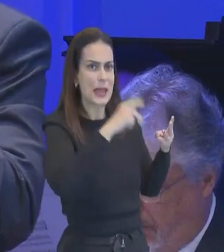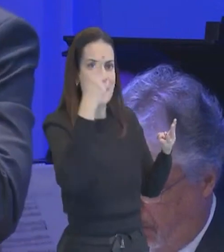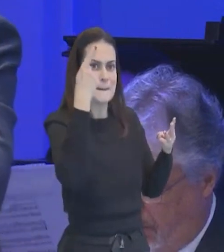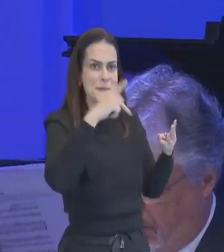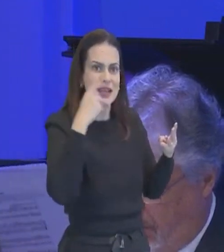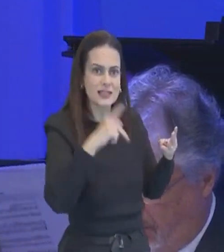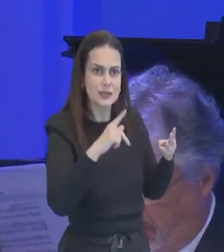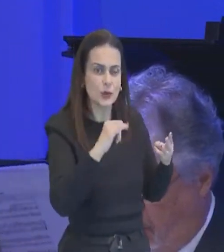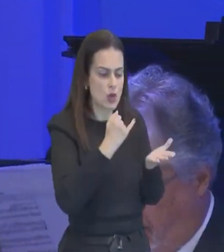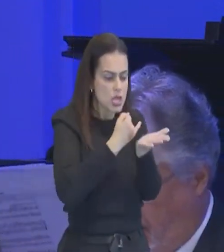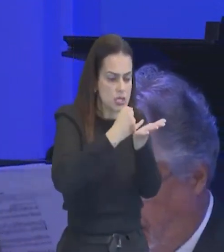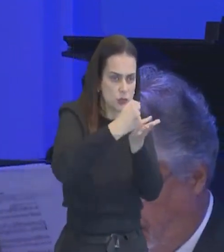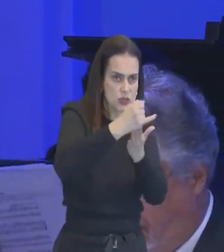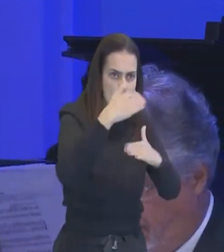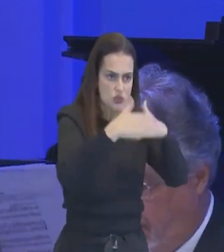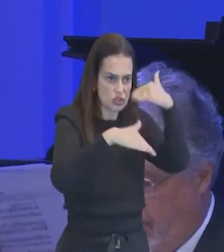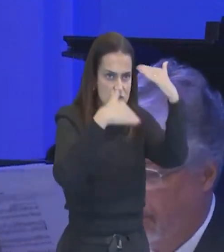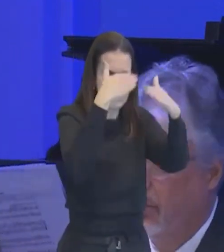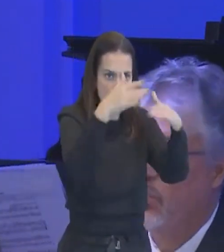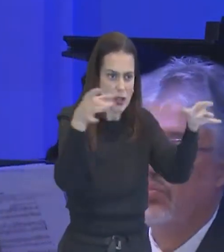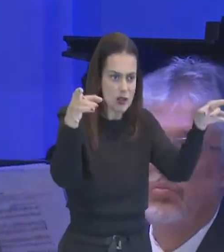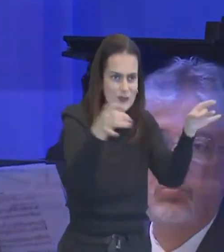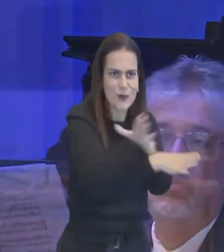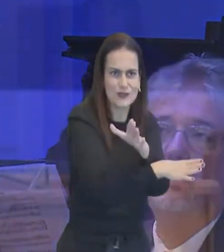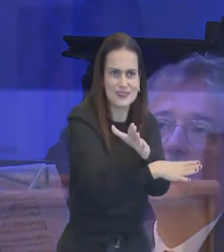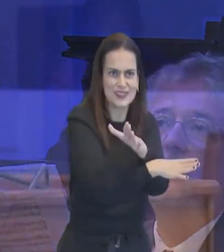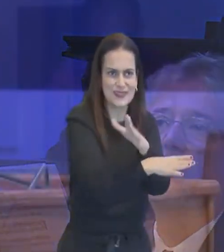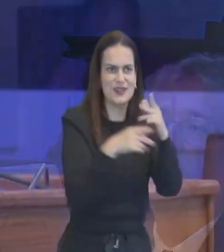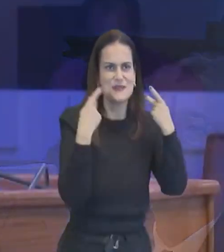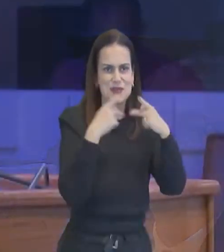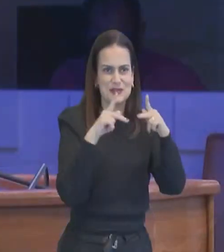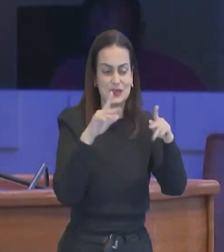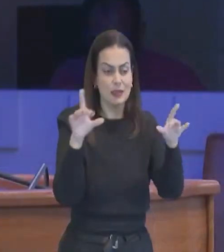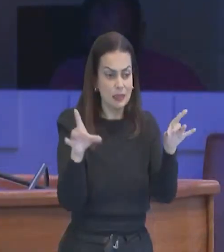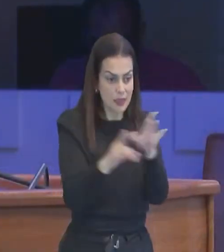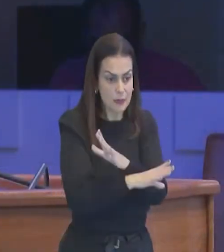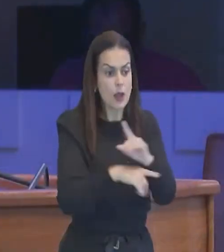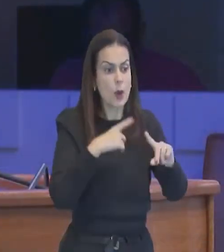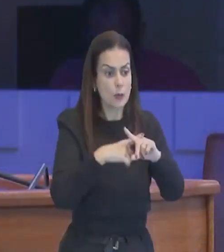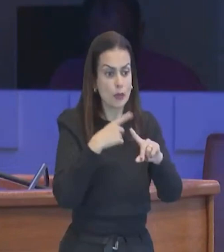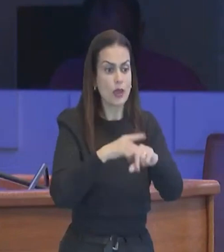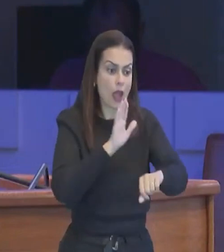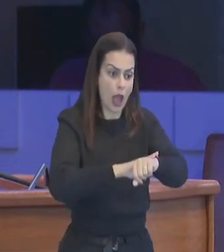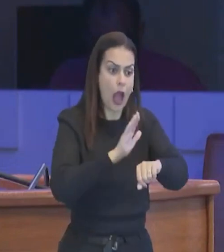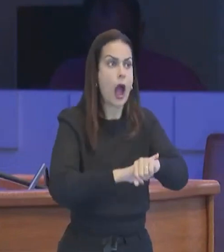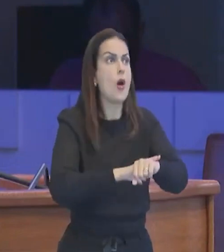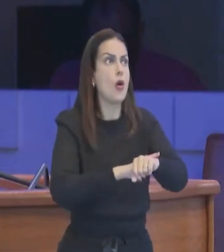introdução, desenvolvimento, e conclusão, e eu tenho que concluir daqui a pouco, por causa da nossa hora,